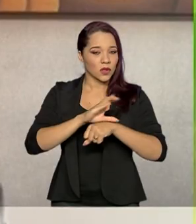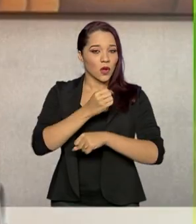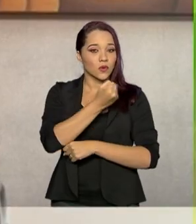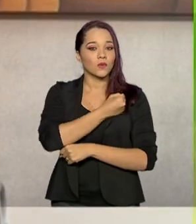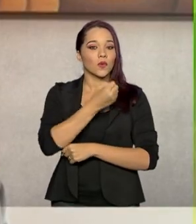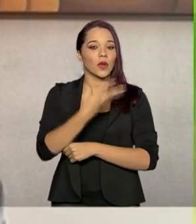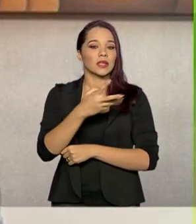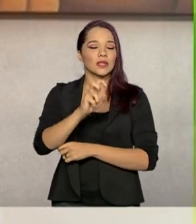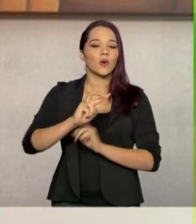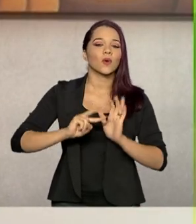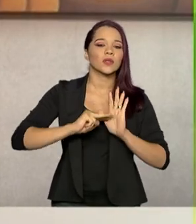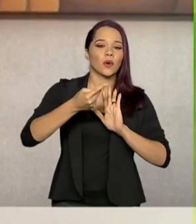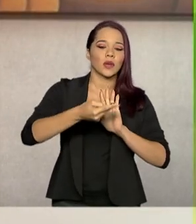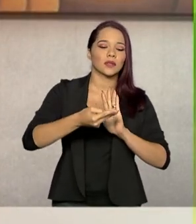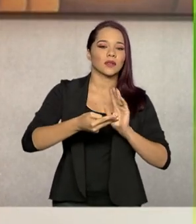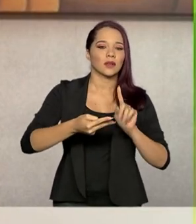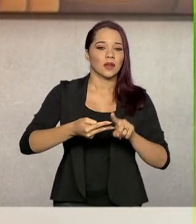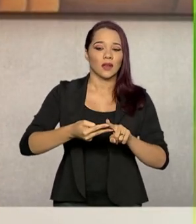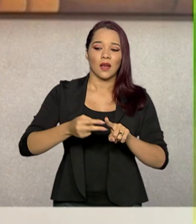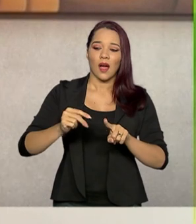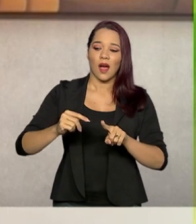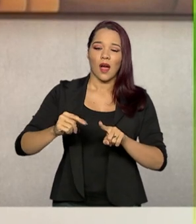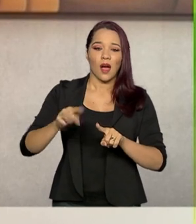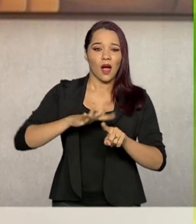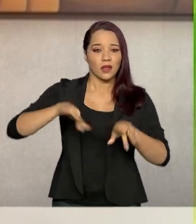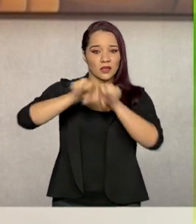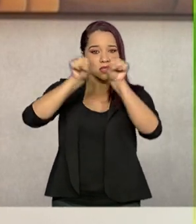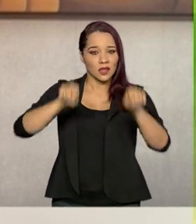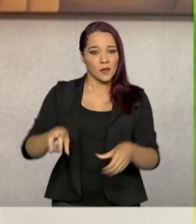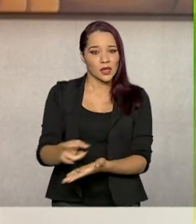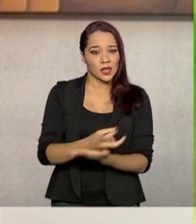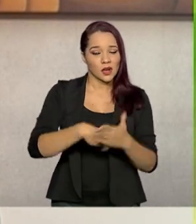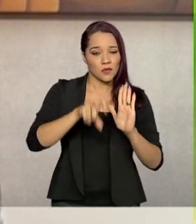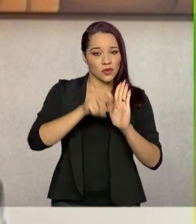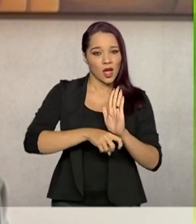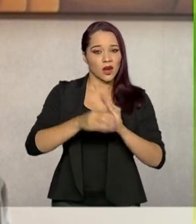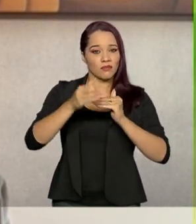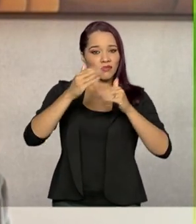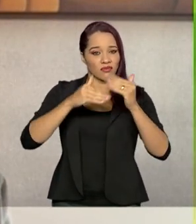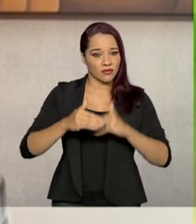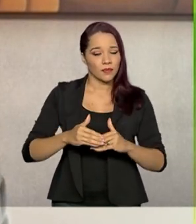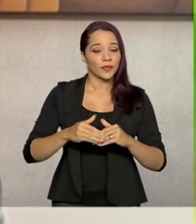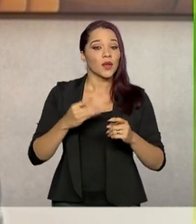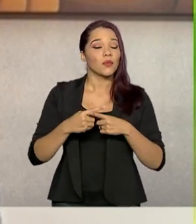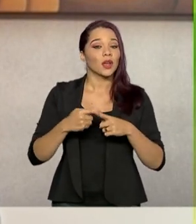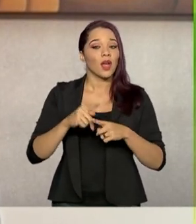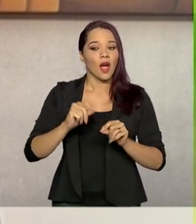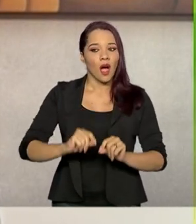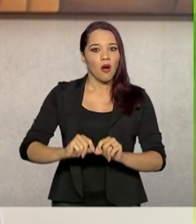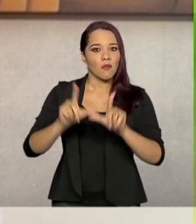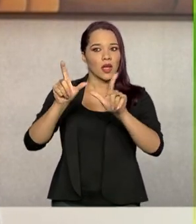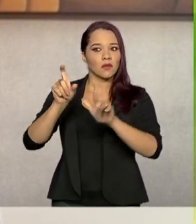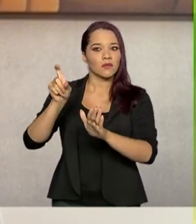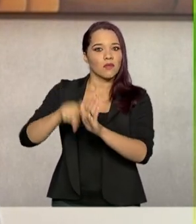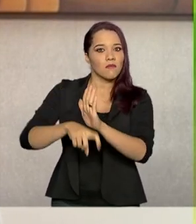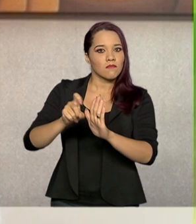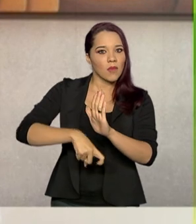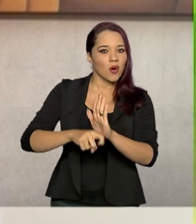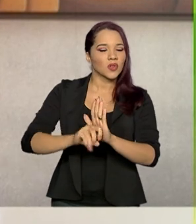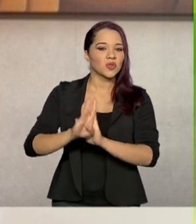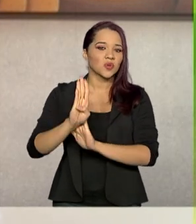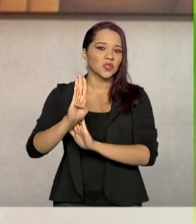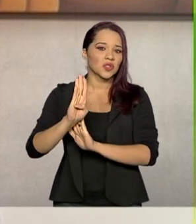a consequência vai ser um aumento da regressividade no nosso sistema tributário, porque nós teremos o aumento da tributação de bens